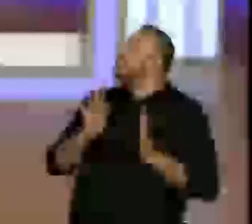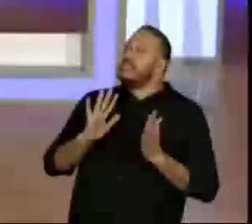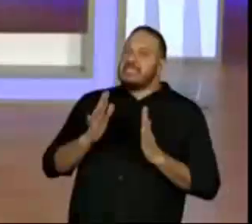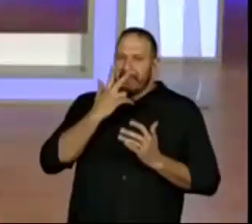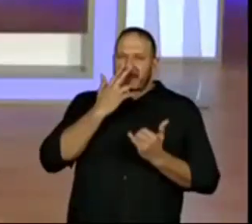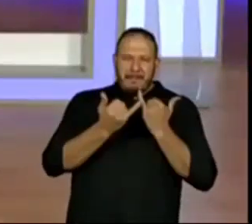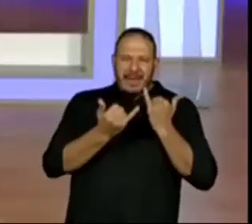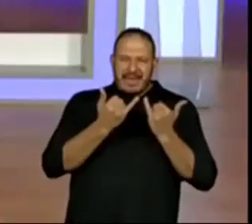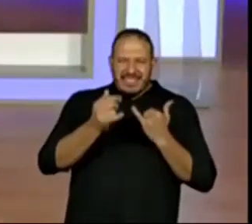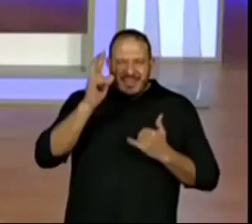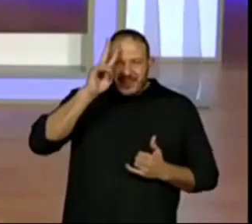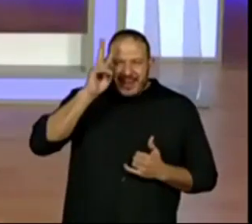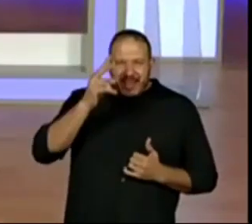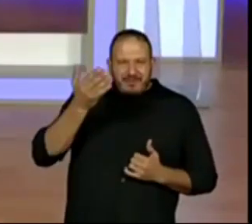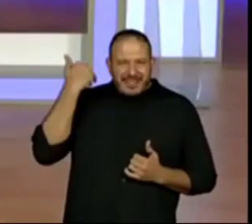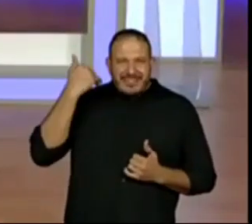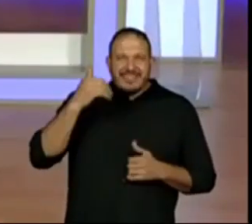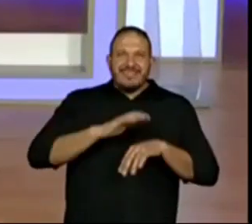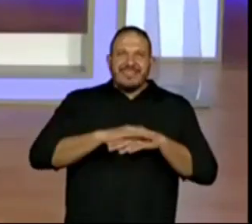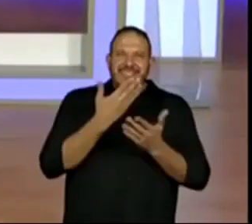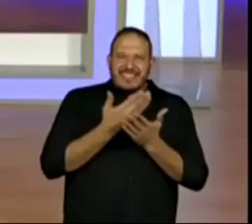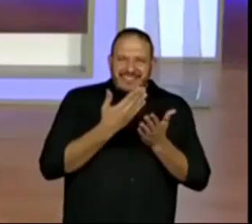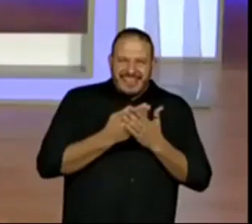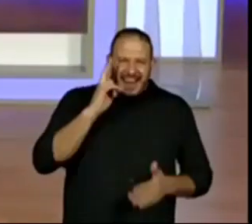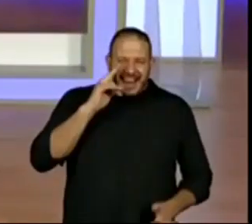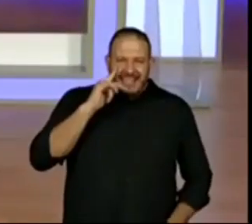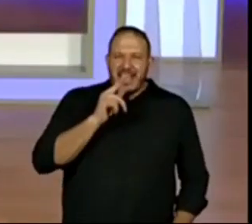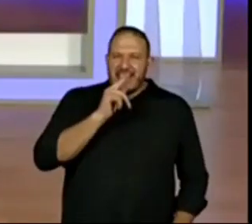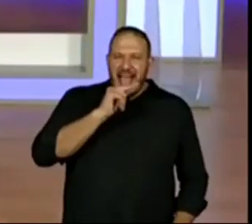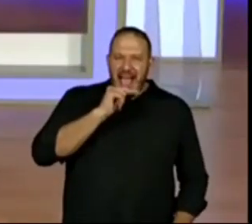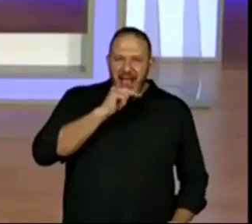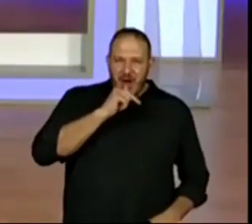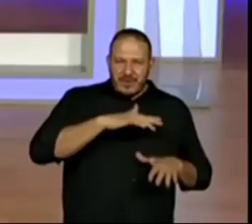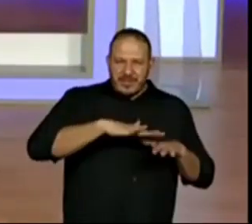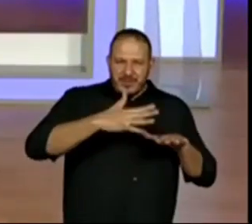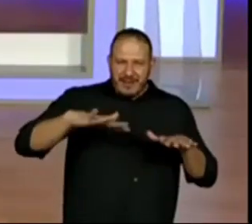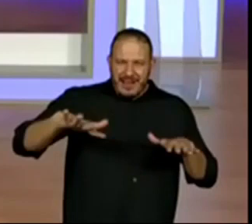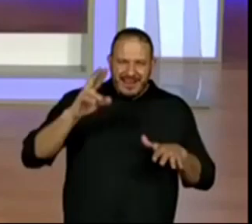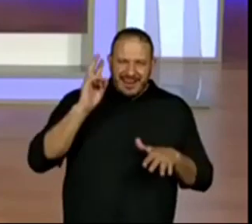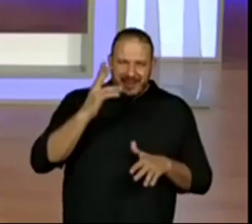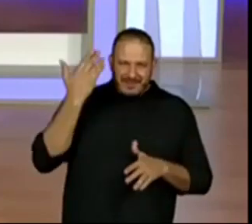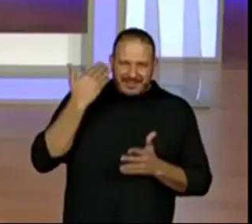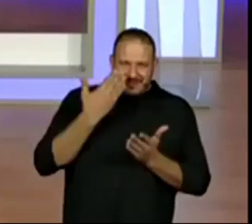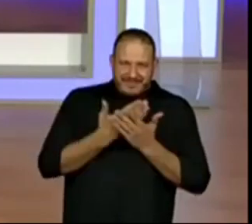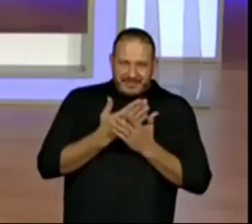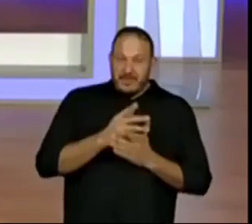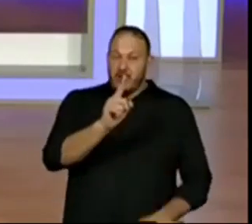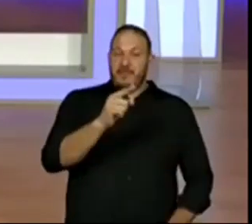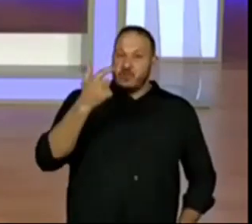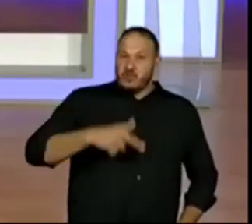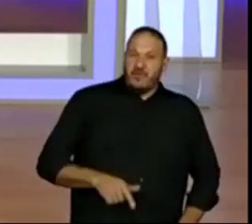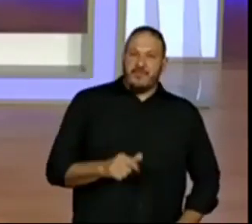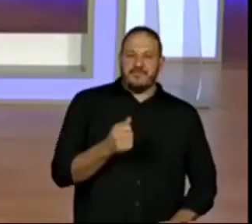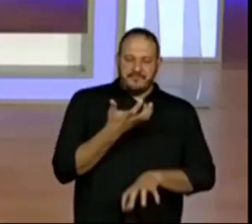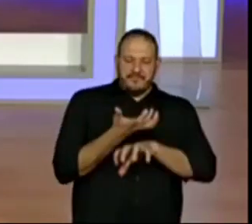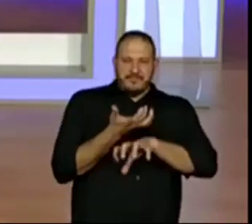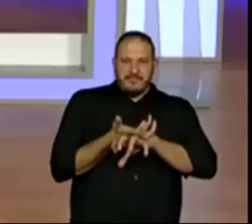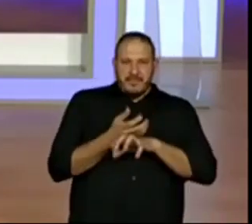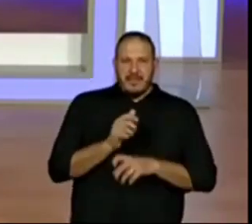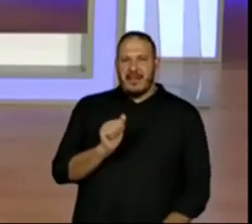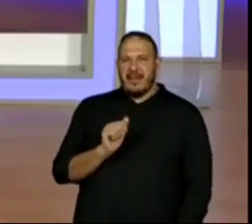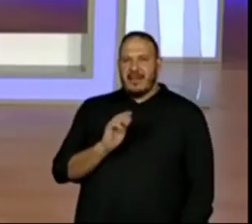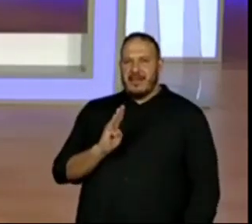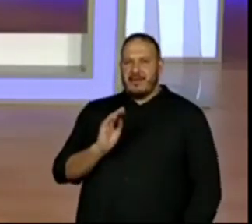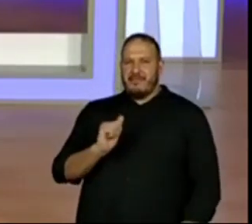nós fizemos da questão da água do mar. Lembra na aula passada? Tem. Abacaxi. Legal. Abacaxi está